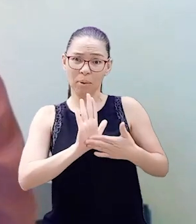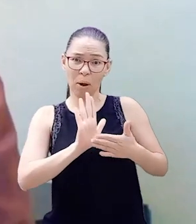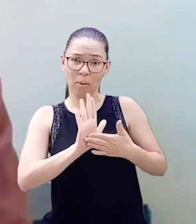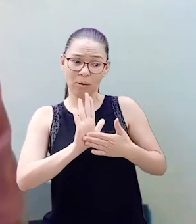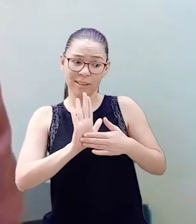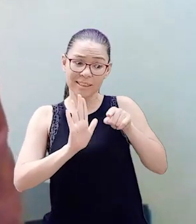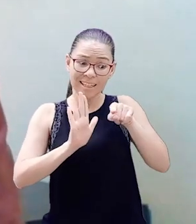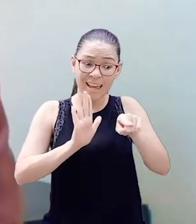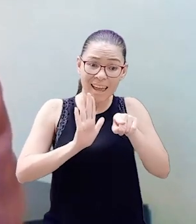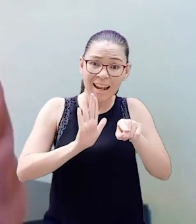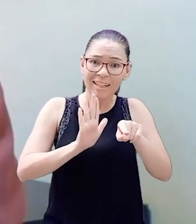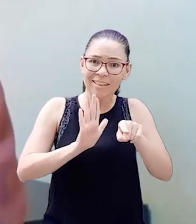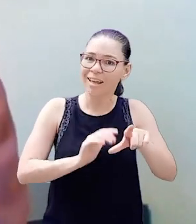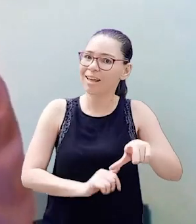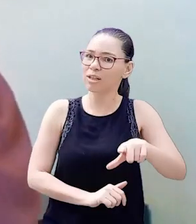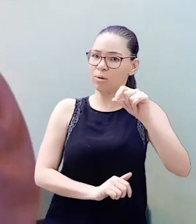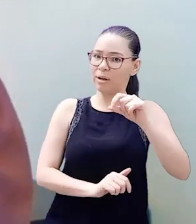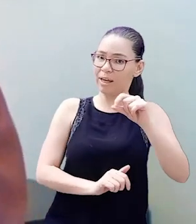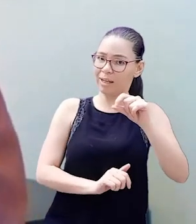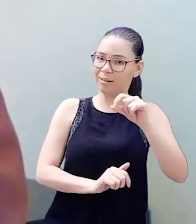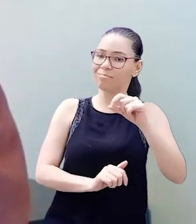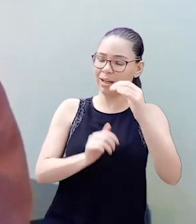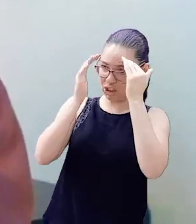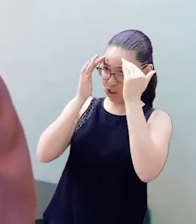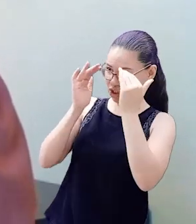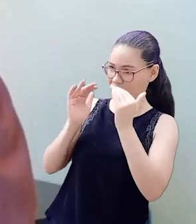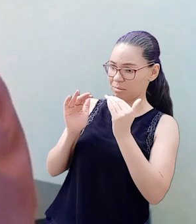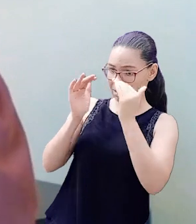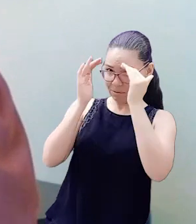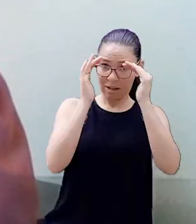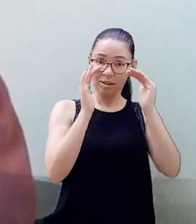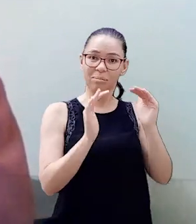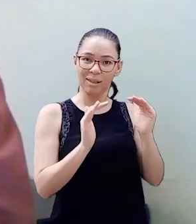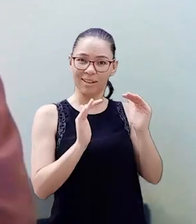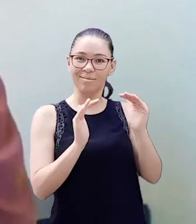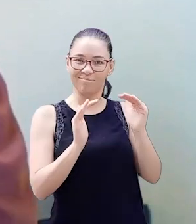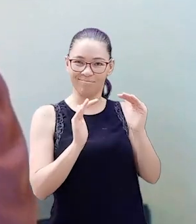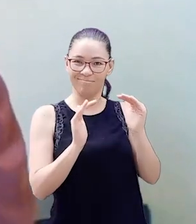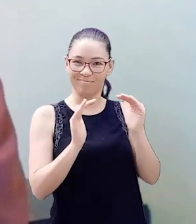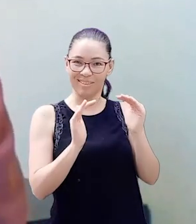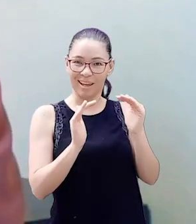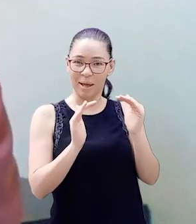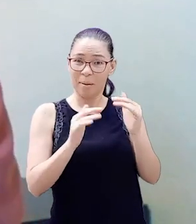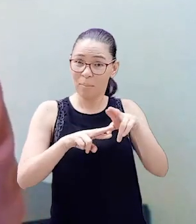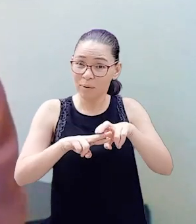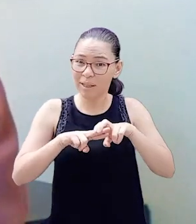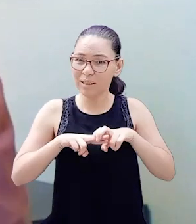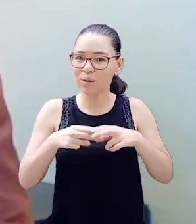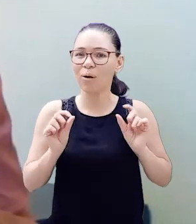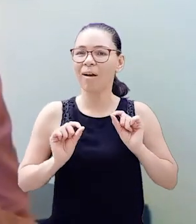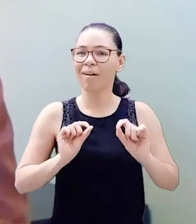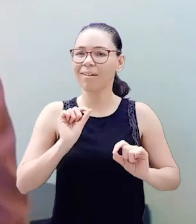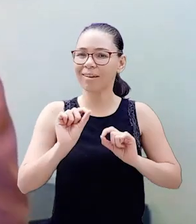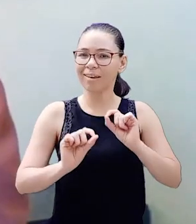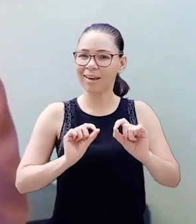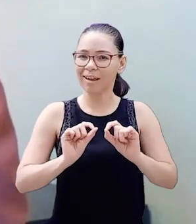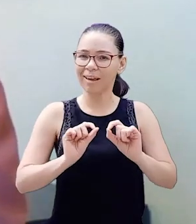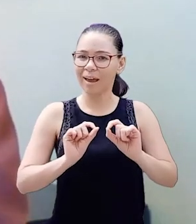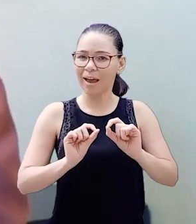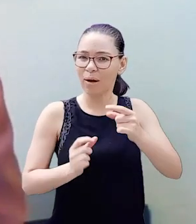e fazer respeitar todos os seus bens. Isso deve ser compreendido como ação